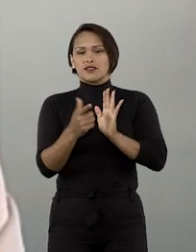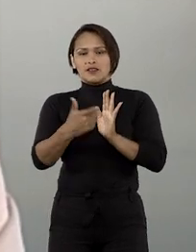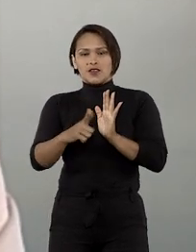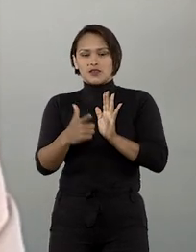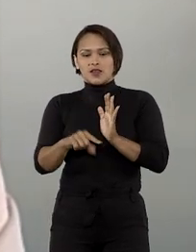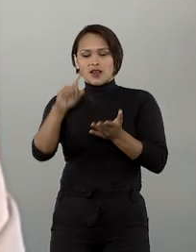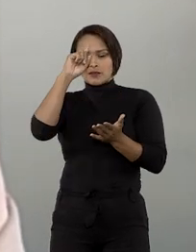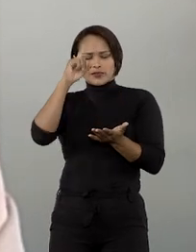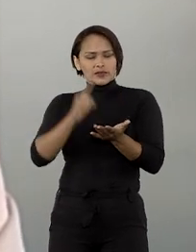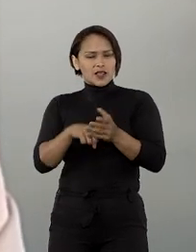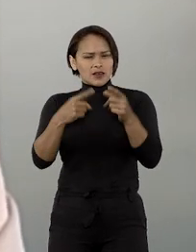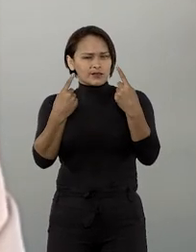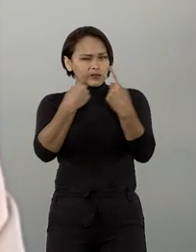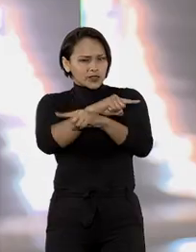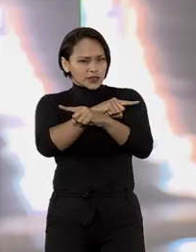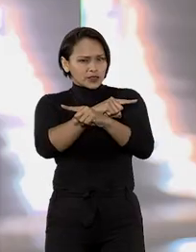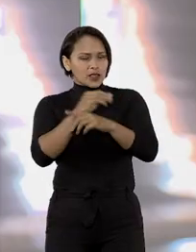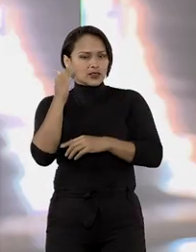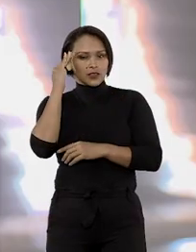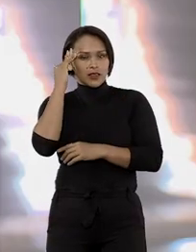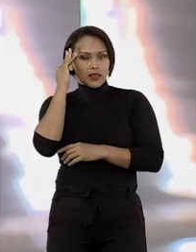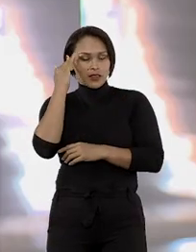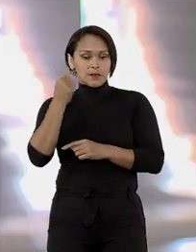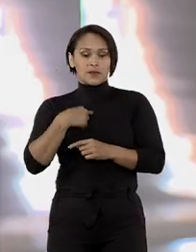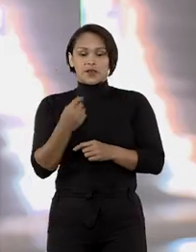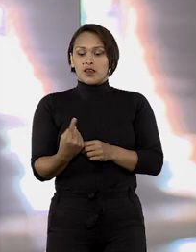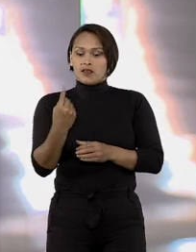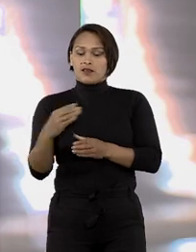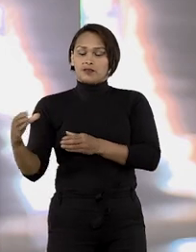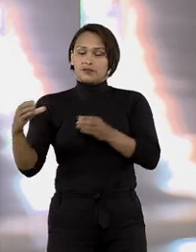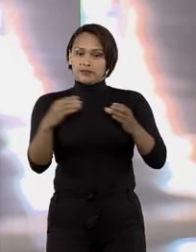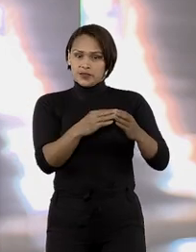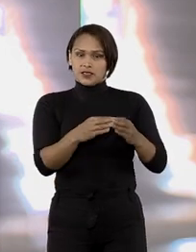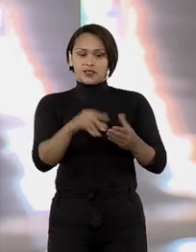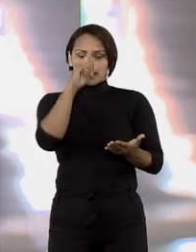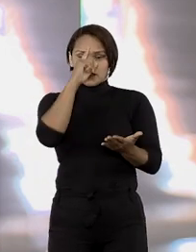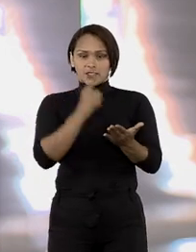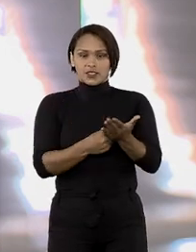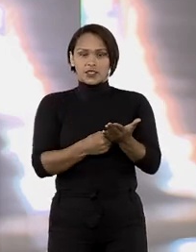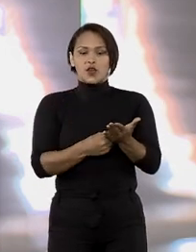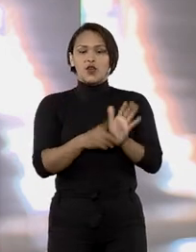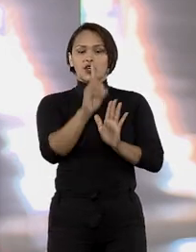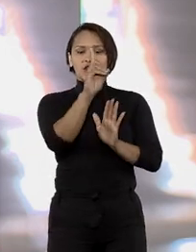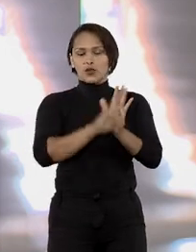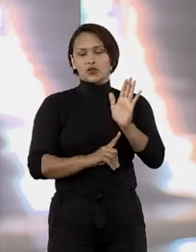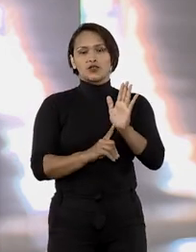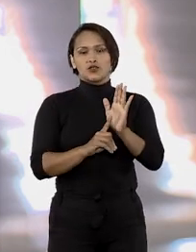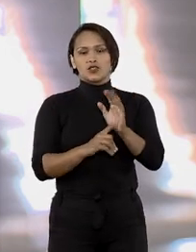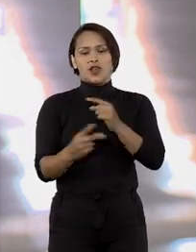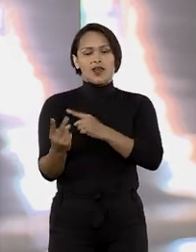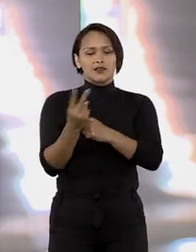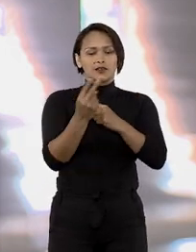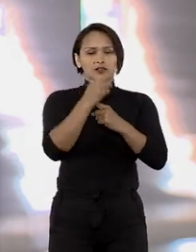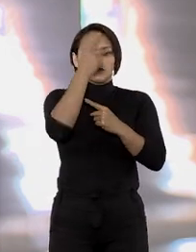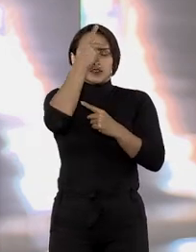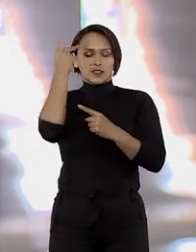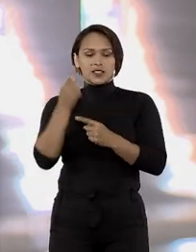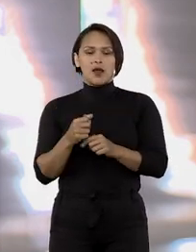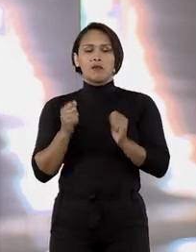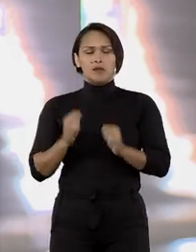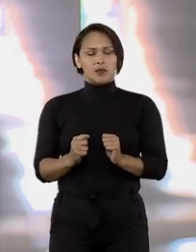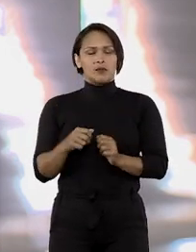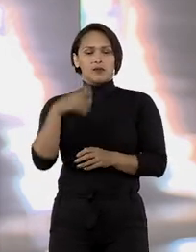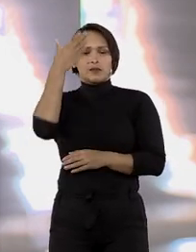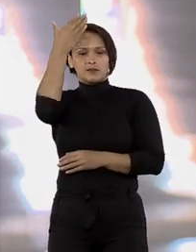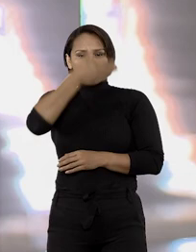Eram decisões contraditórias. Com isso, a primeira sessão decidiu que o direito dos vigilantes será reconhecido desde que tenha havido